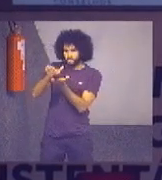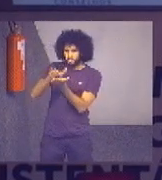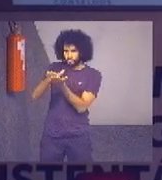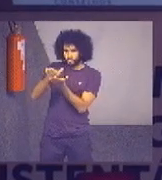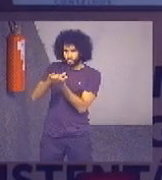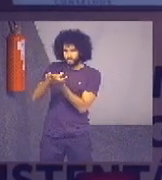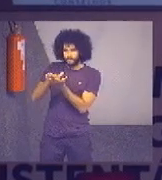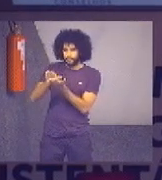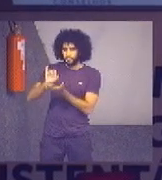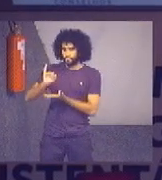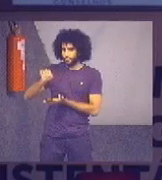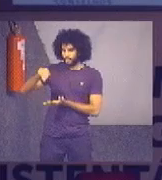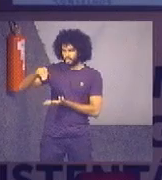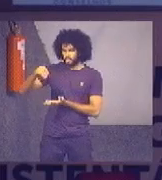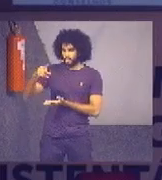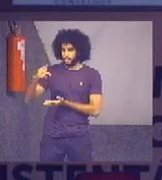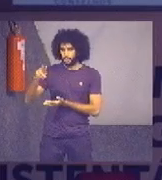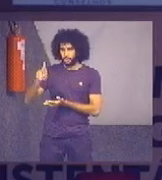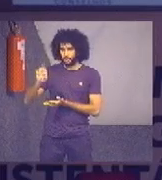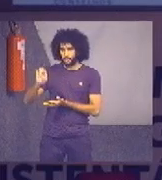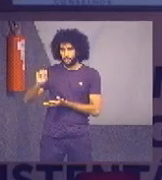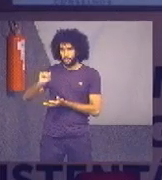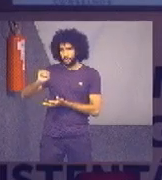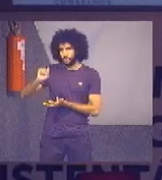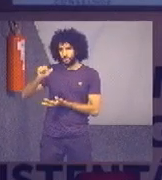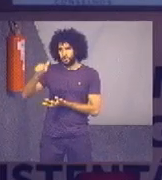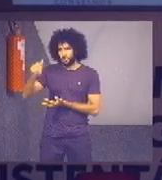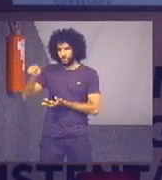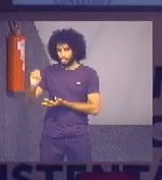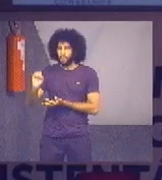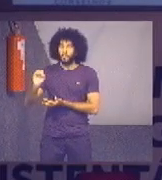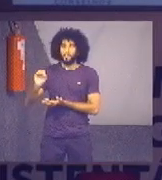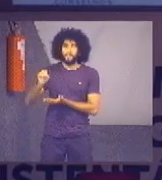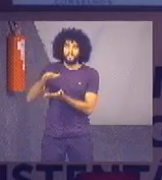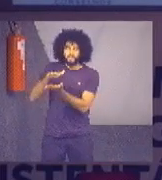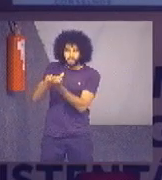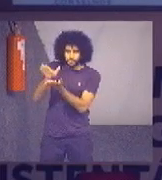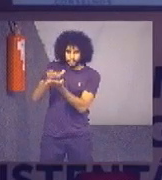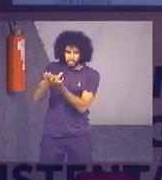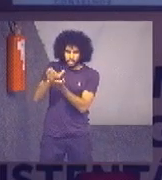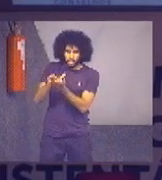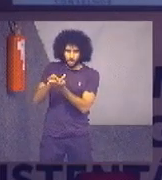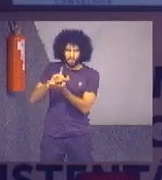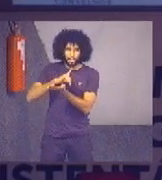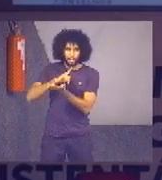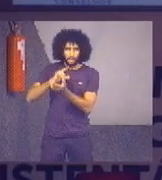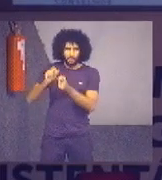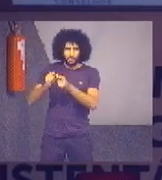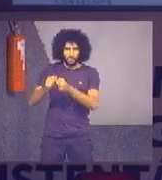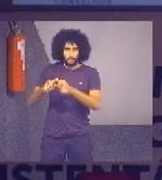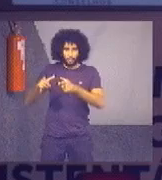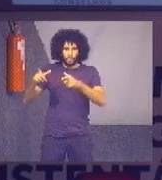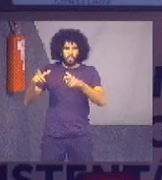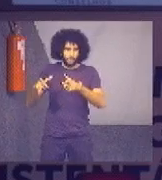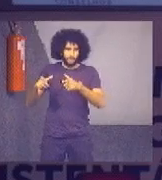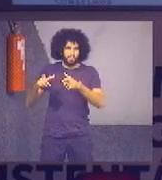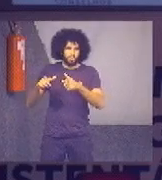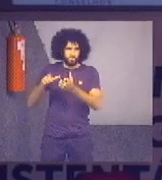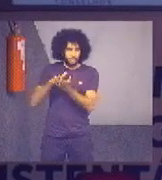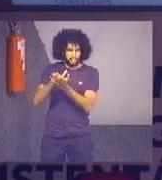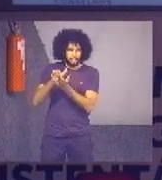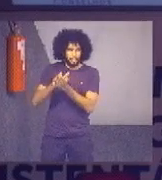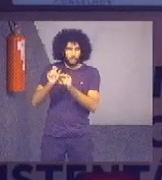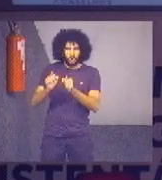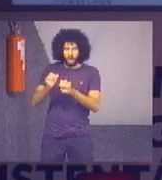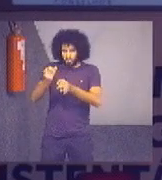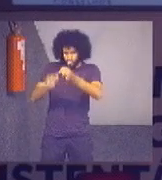a gente tem aqui que o único segmento que teve alguma elevação na quantidade de equipamentos de impressão foi na gestão do